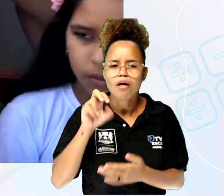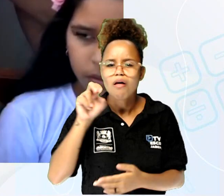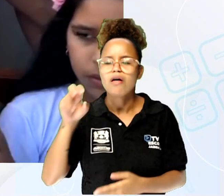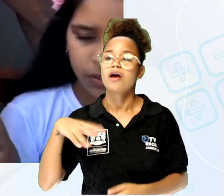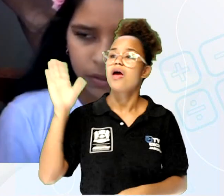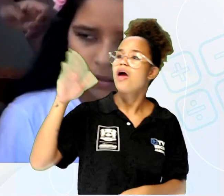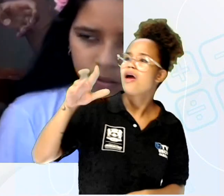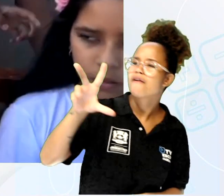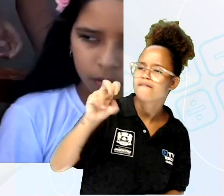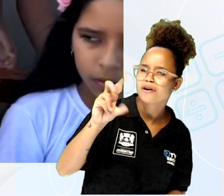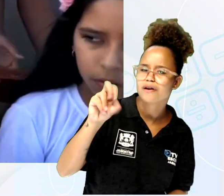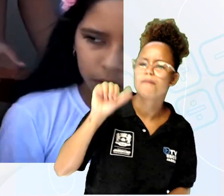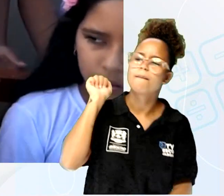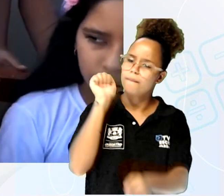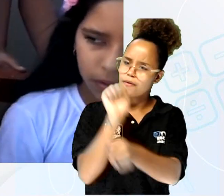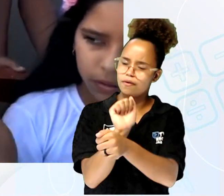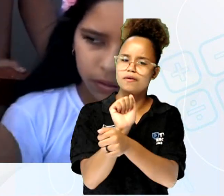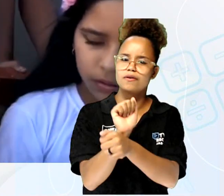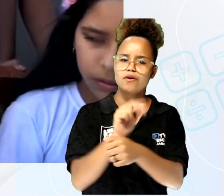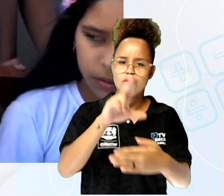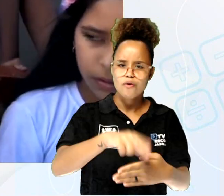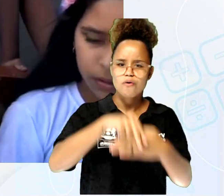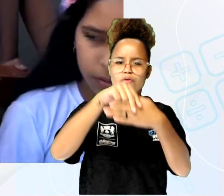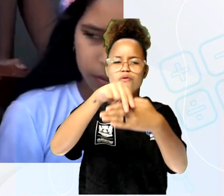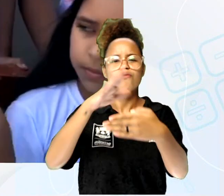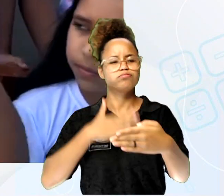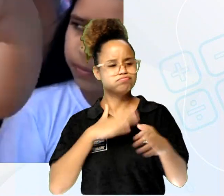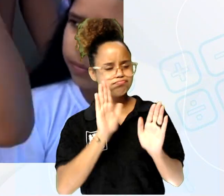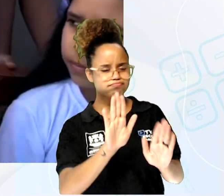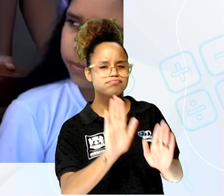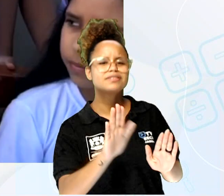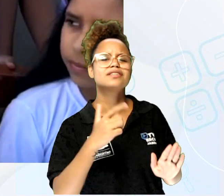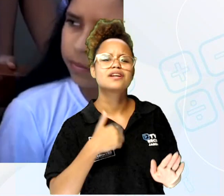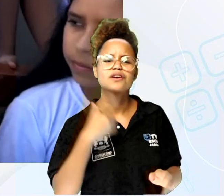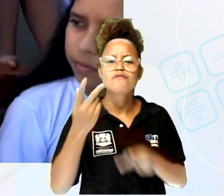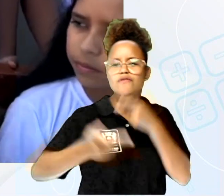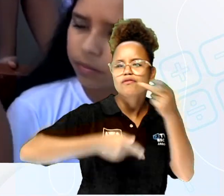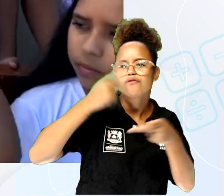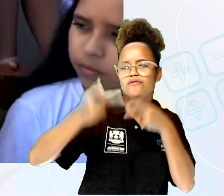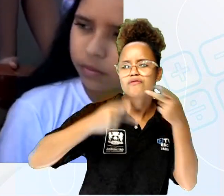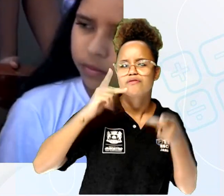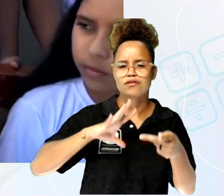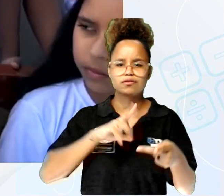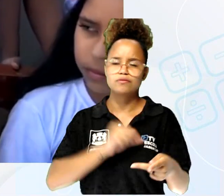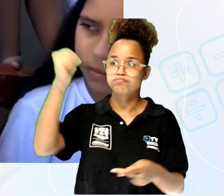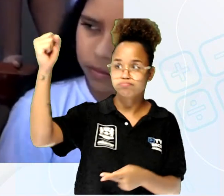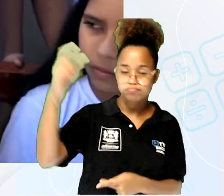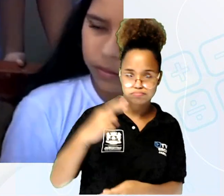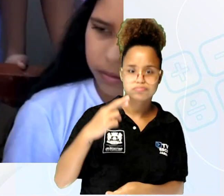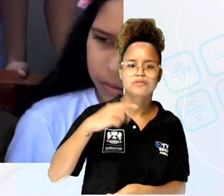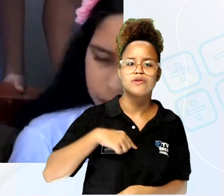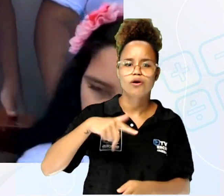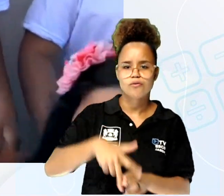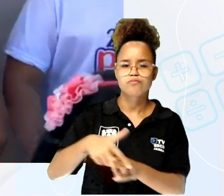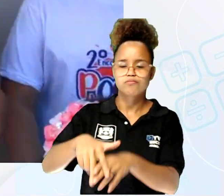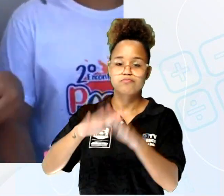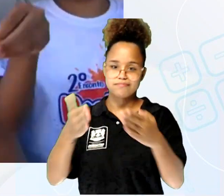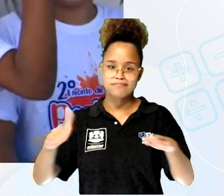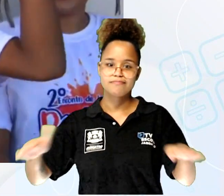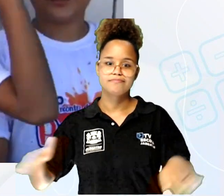vovô pode parar. Pendura a chuteira naquela amador. Eu vou recitar no lugar do senhor, nos dez galope da beira do mar.